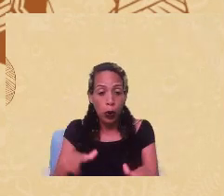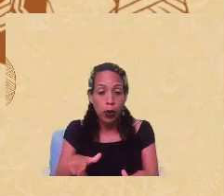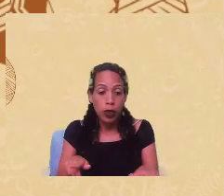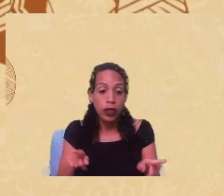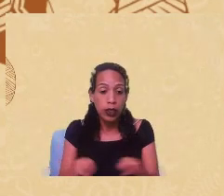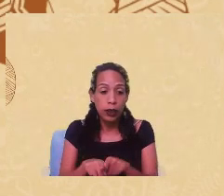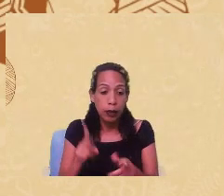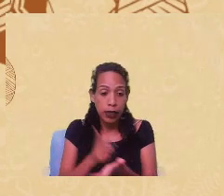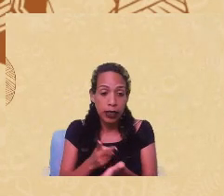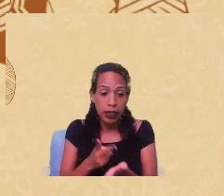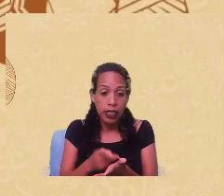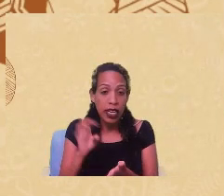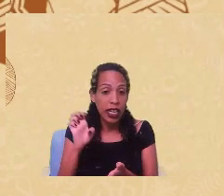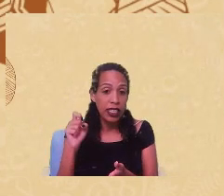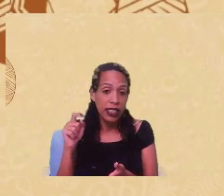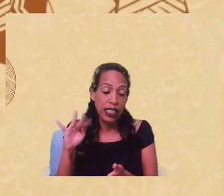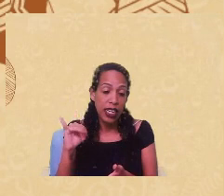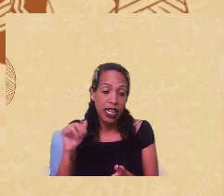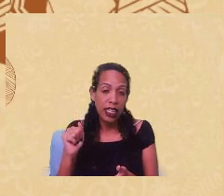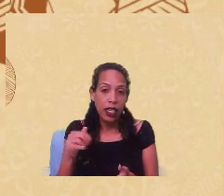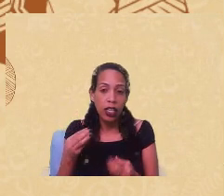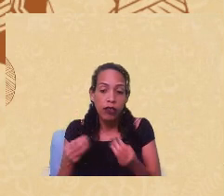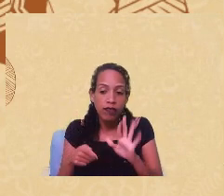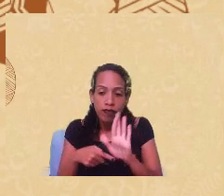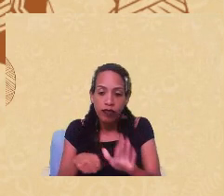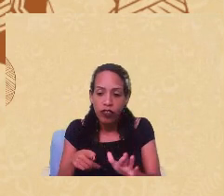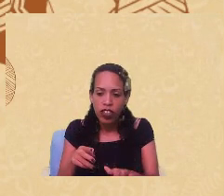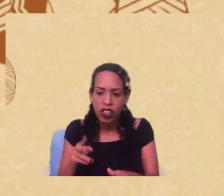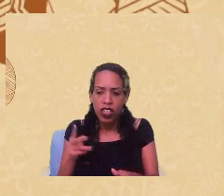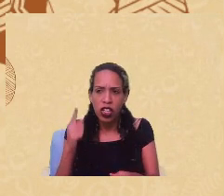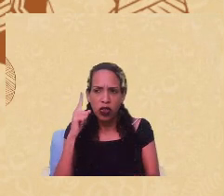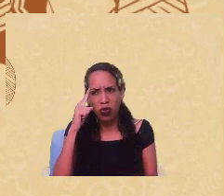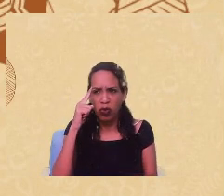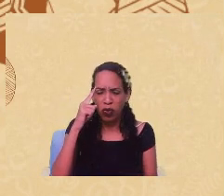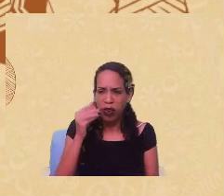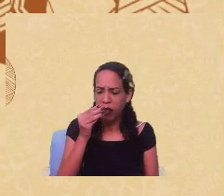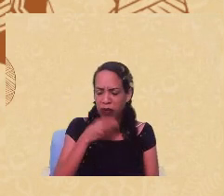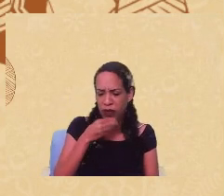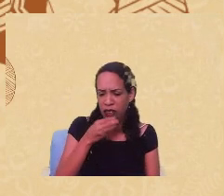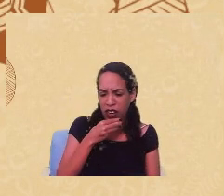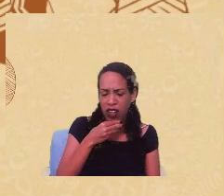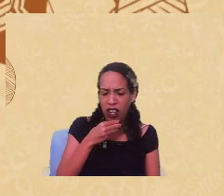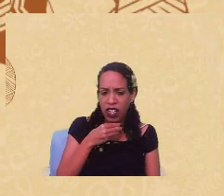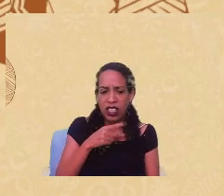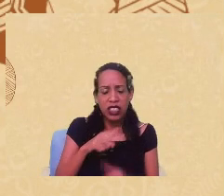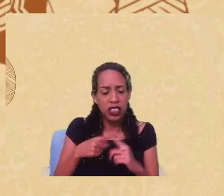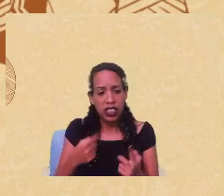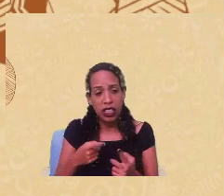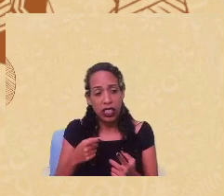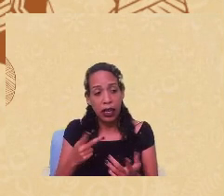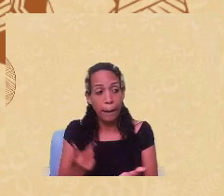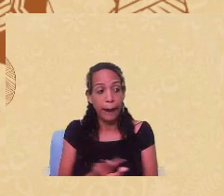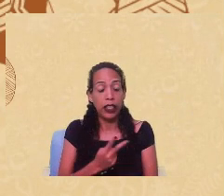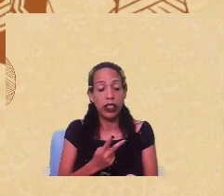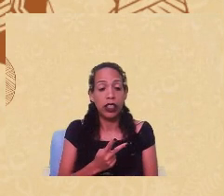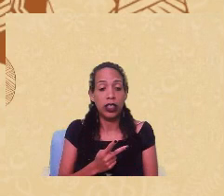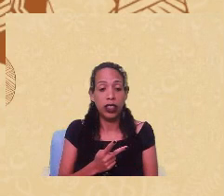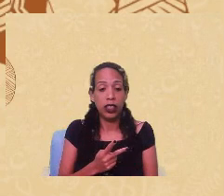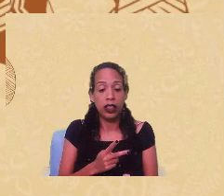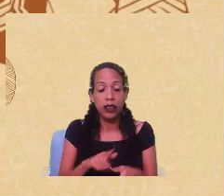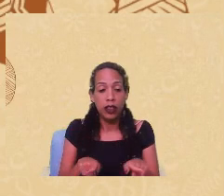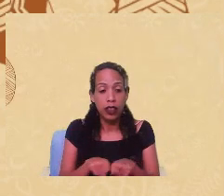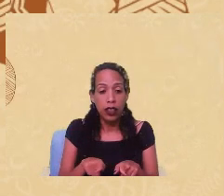a histérica seria aquela que lida de forma sujeitada, duvidosa, fragilizada, sendo que foi a partir da sua prática clínica com as